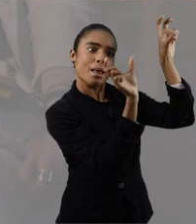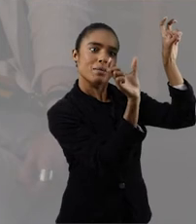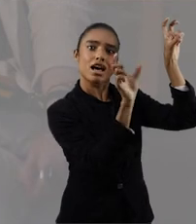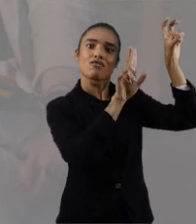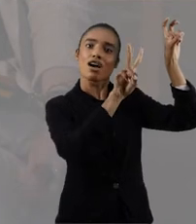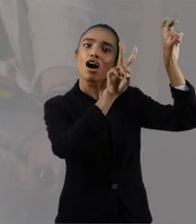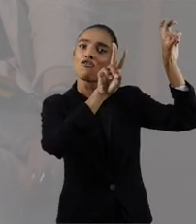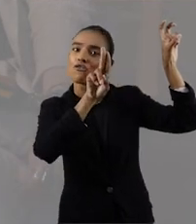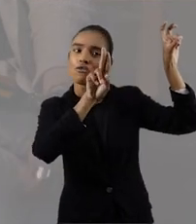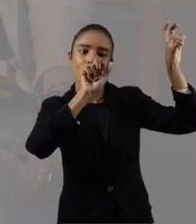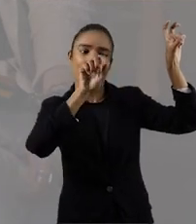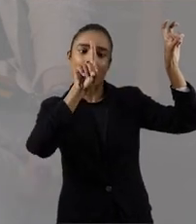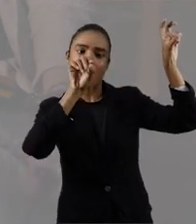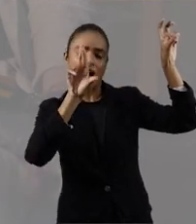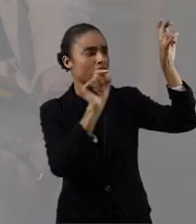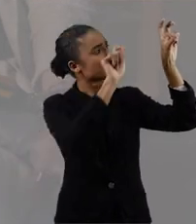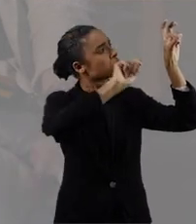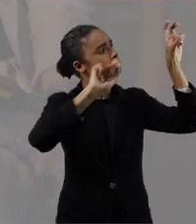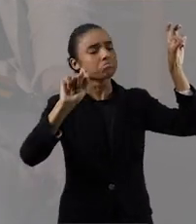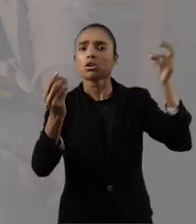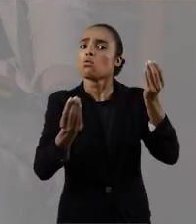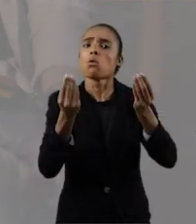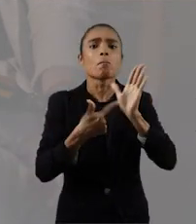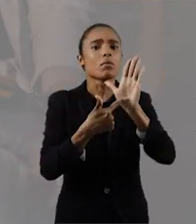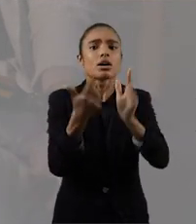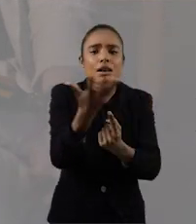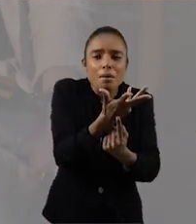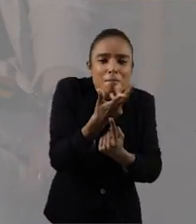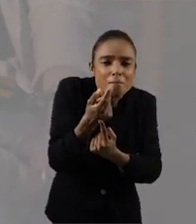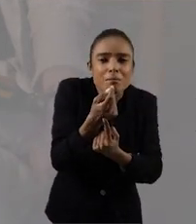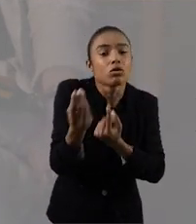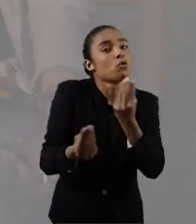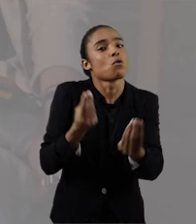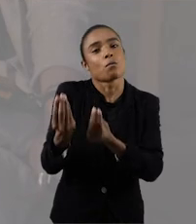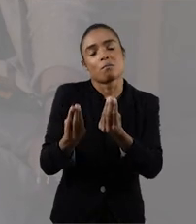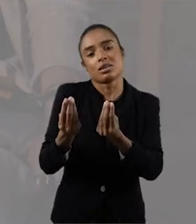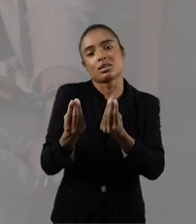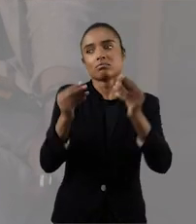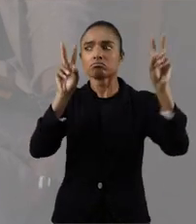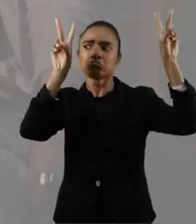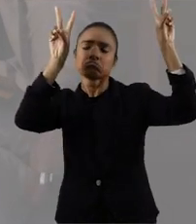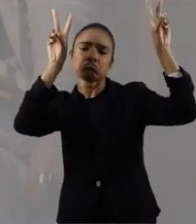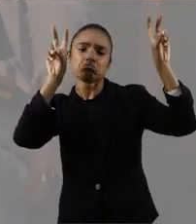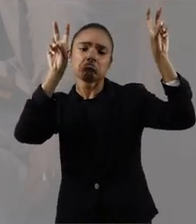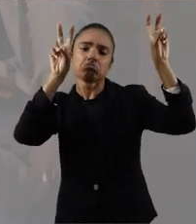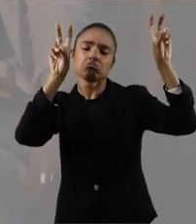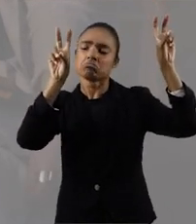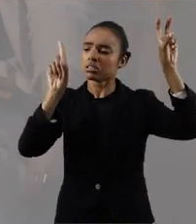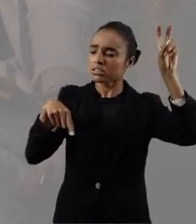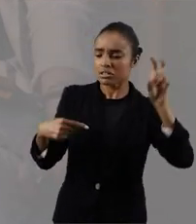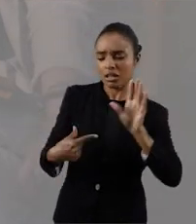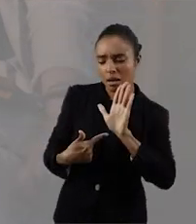escrito e isso faz também com que a gente pense como que essa exposição e como o título dessa exposição em si